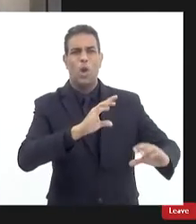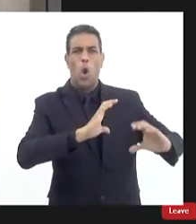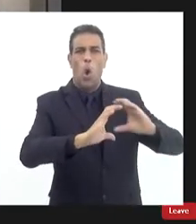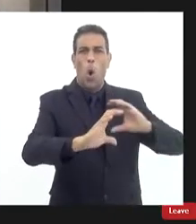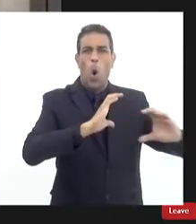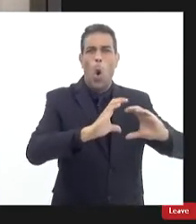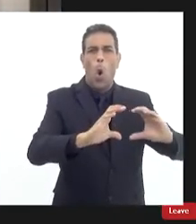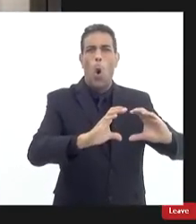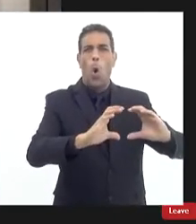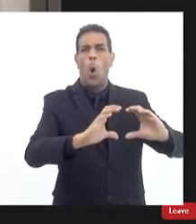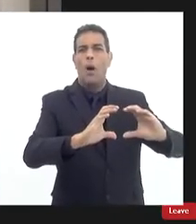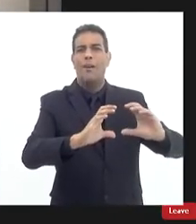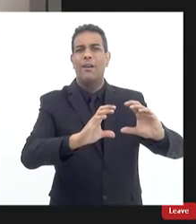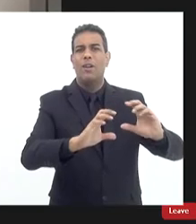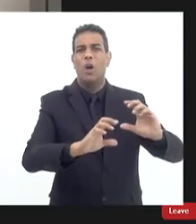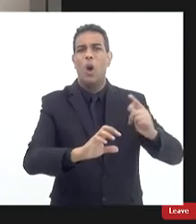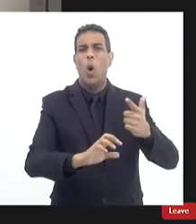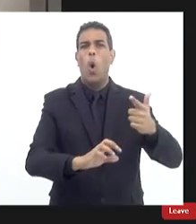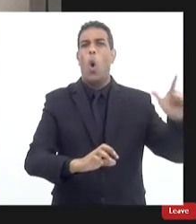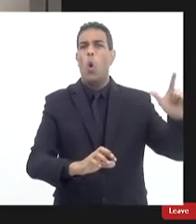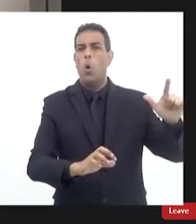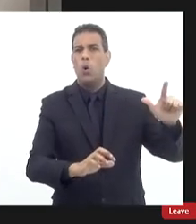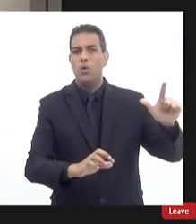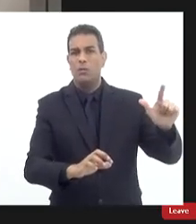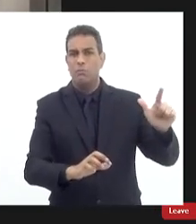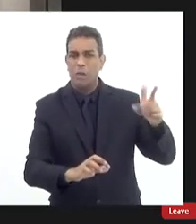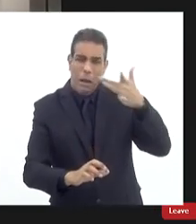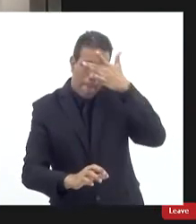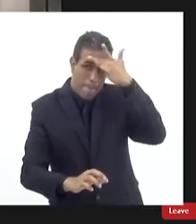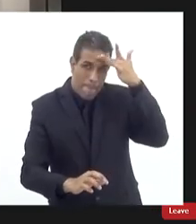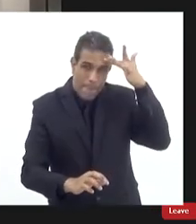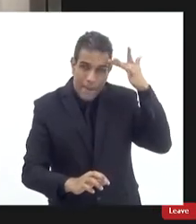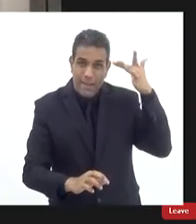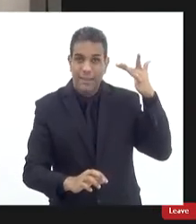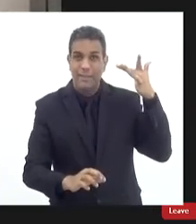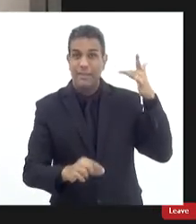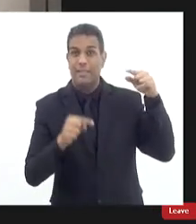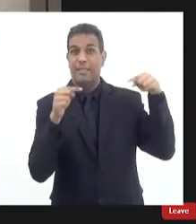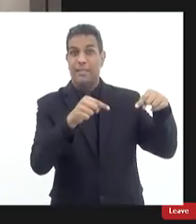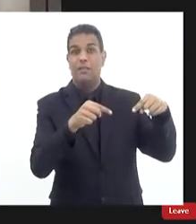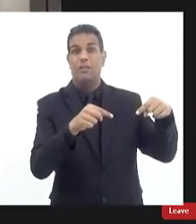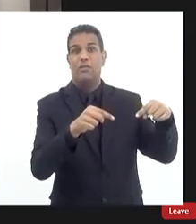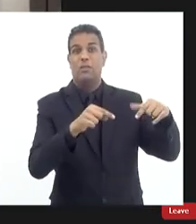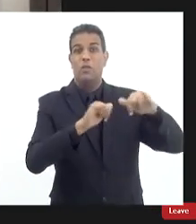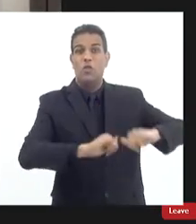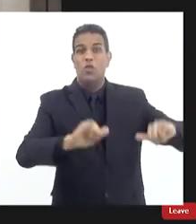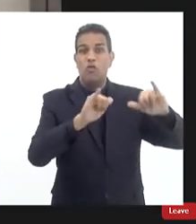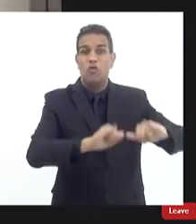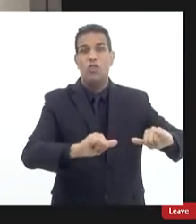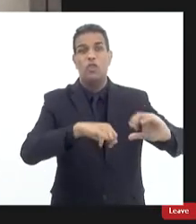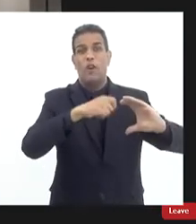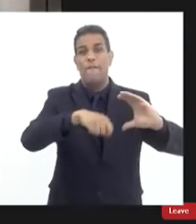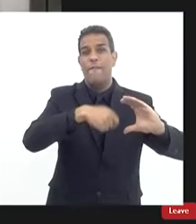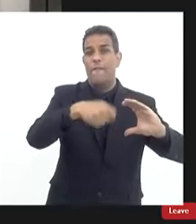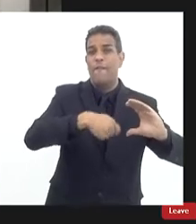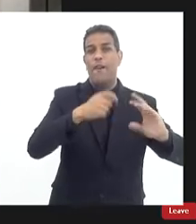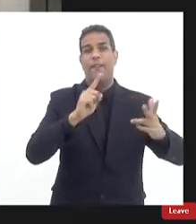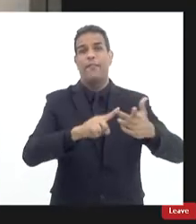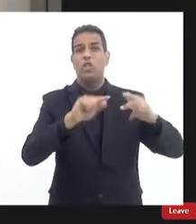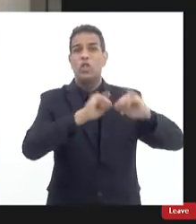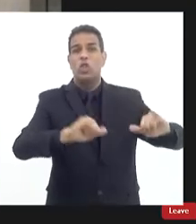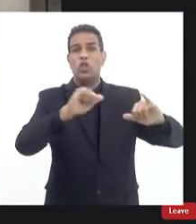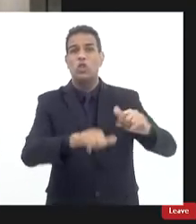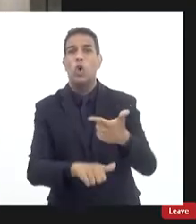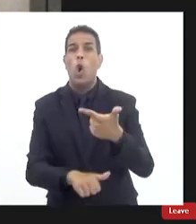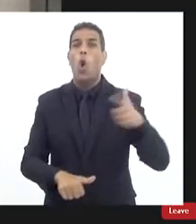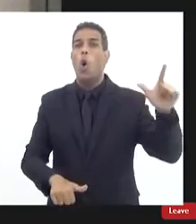que não é sobre ele vira verdade motivo de propaganda motivo de vídeo motivo de campanha